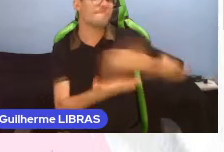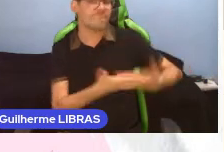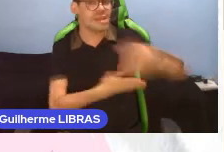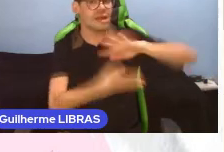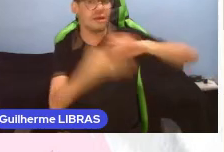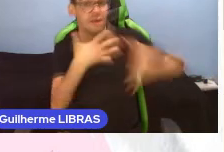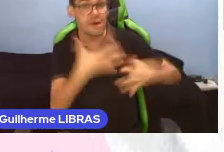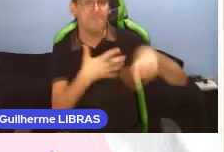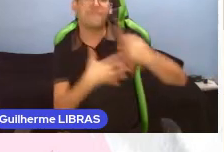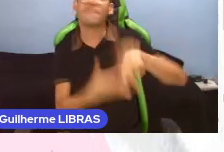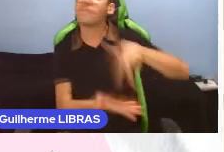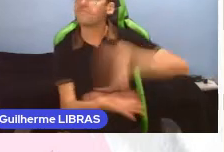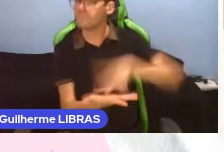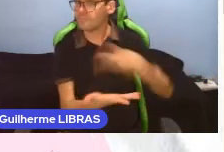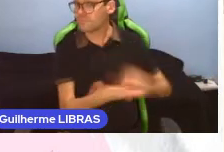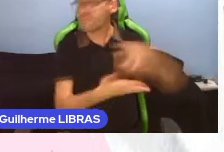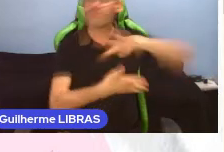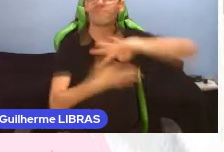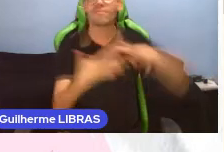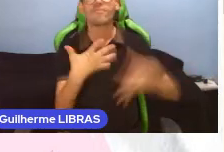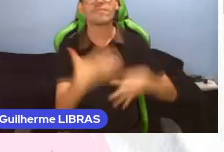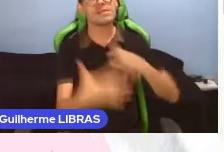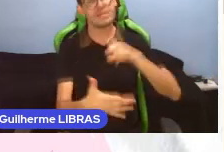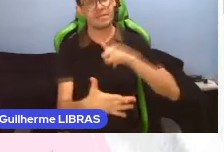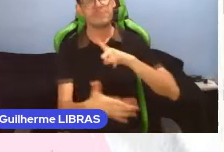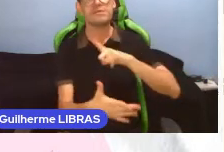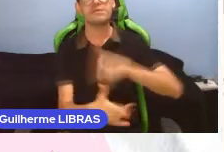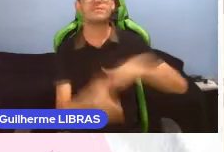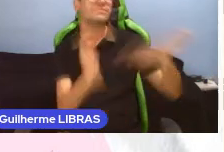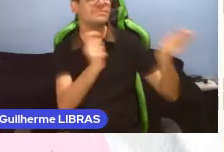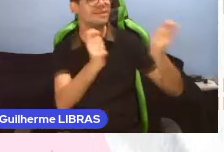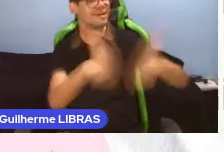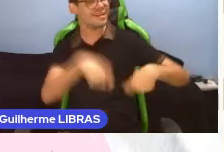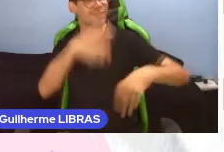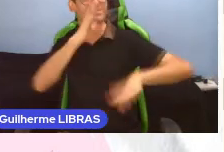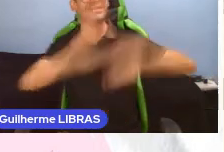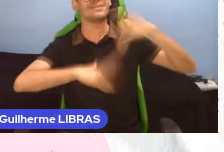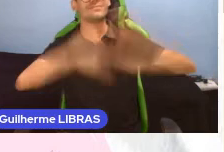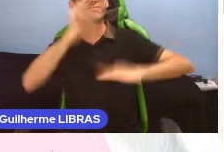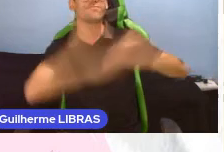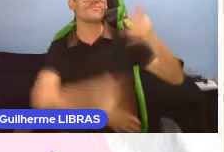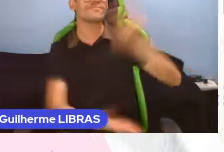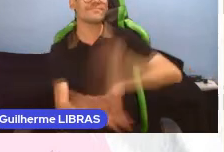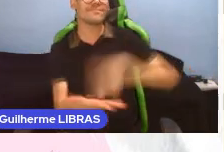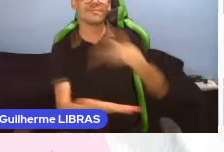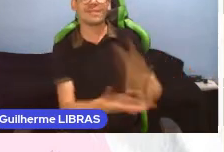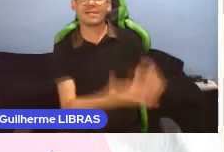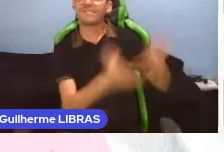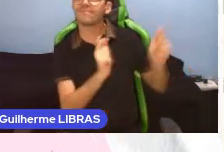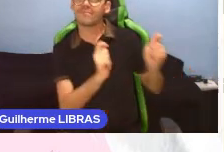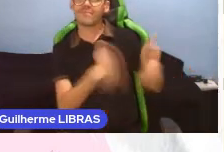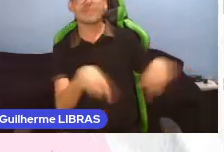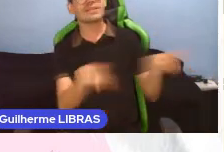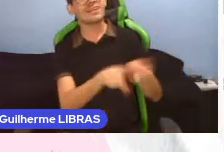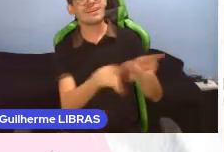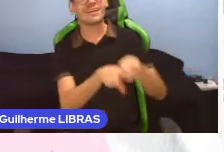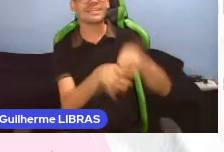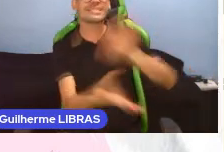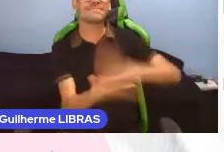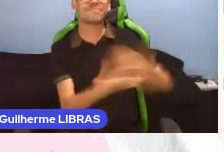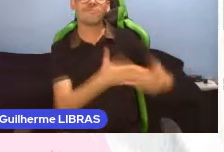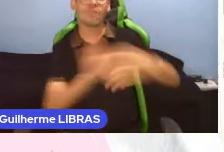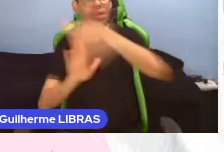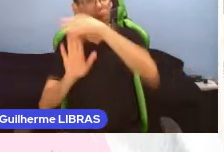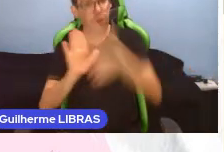tradutor e intérprete de libras que possui competência tradutória para traduzir e interpretar conteúdos das